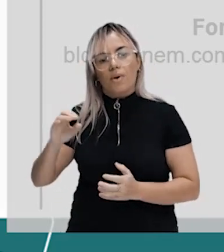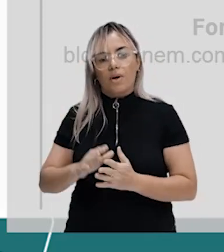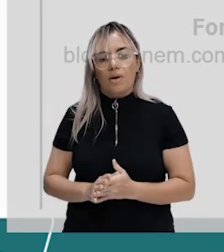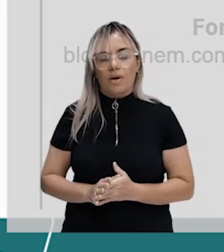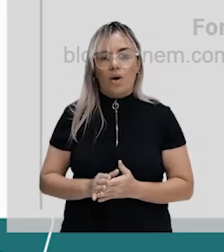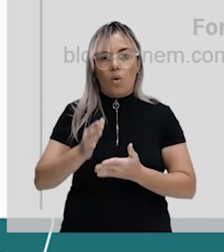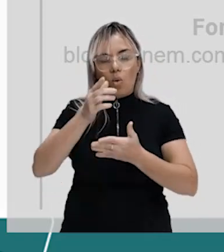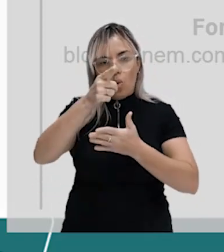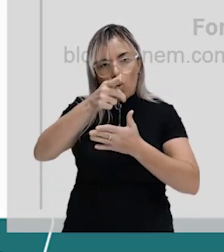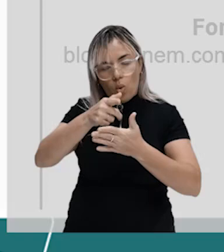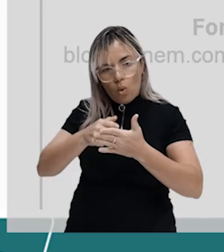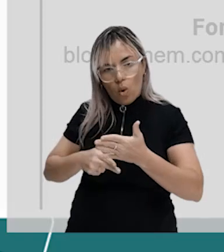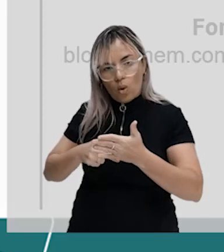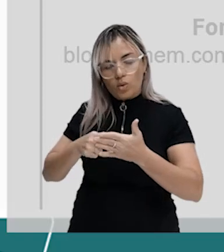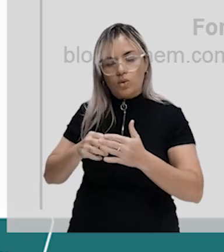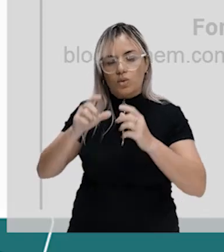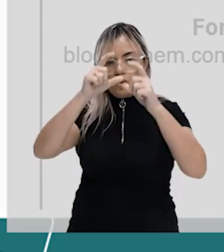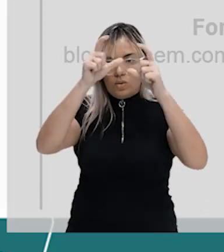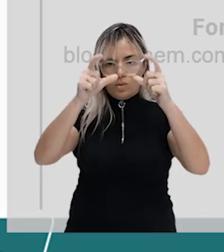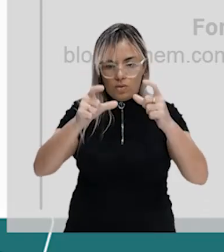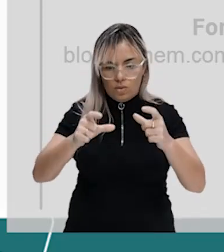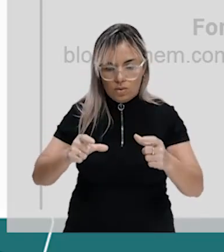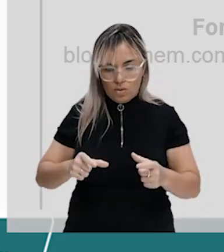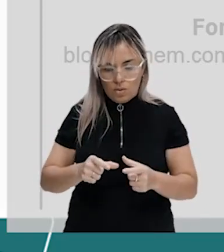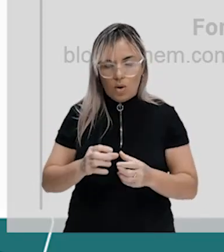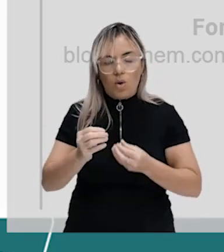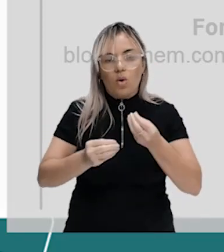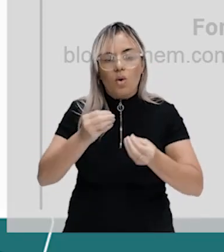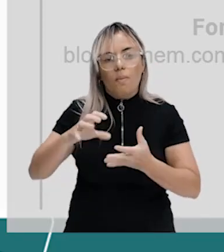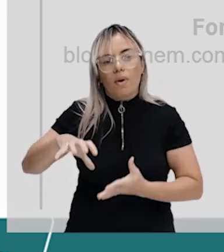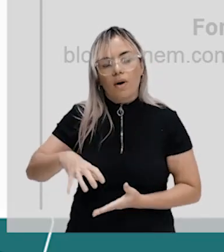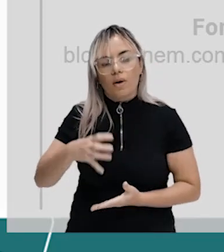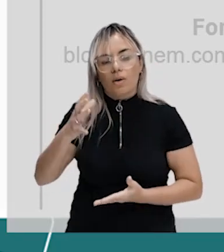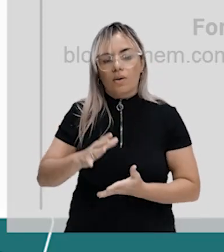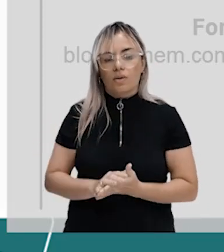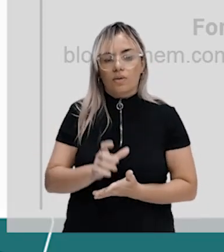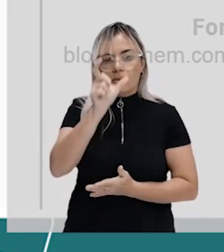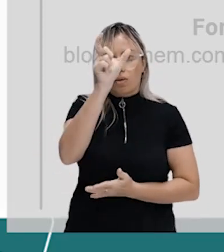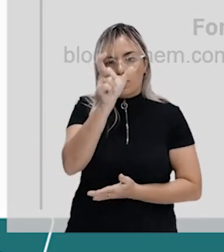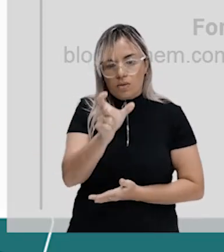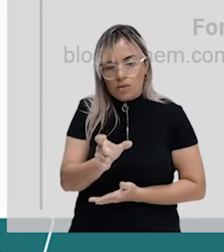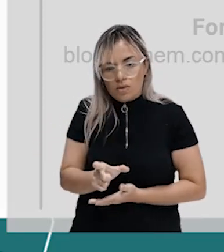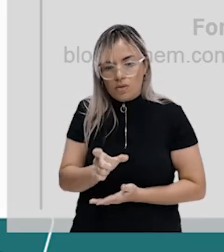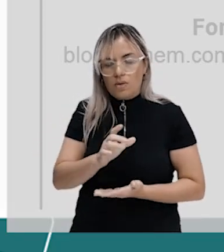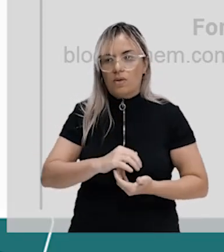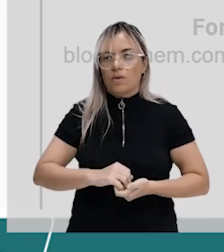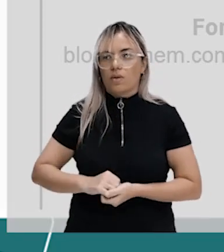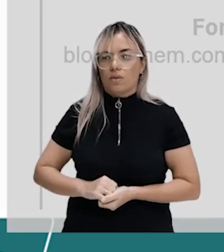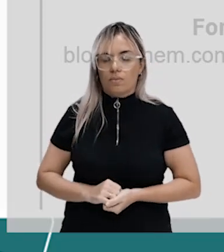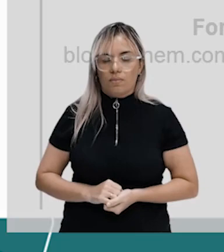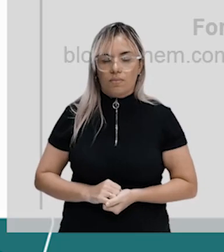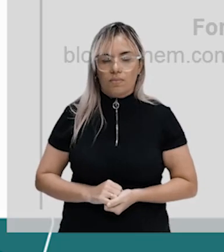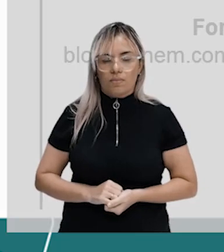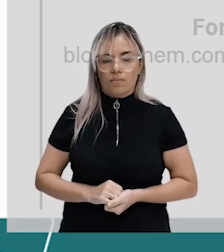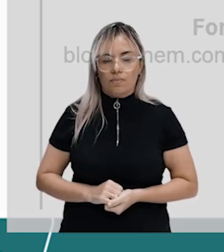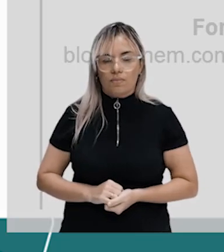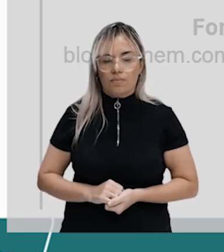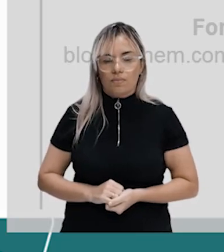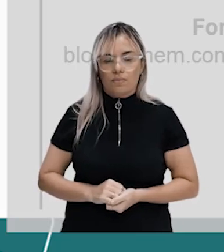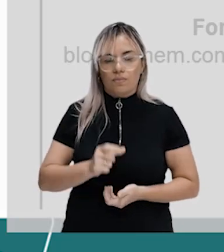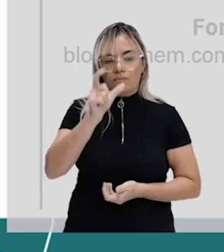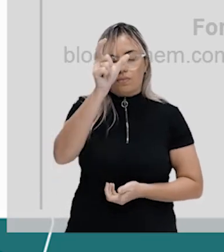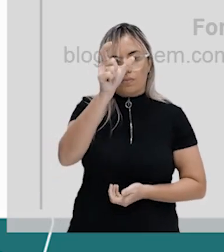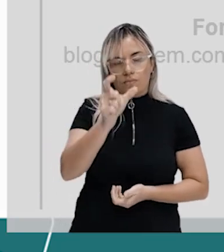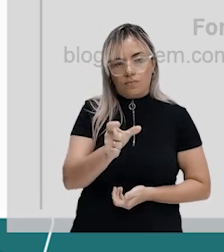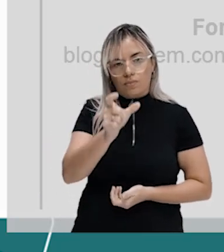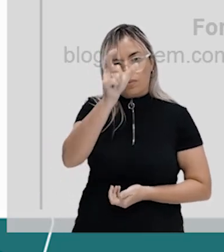ver como é que está ocorrendo, qual é o comportamento que está acontecendo aqui. Veja que essa parte de cima do dorso do